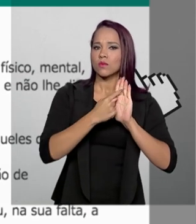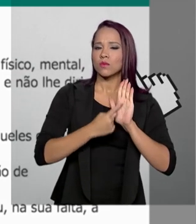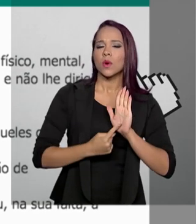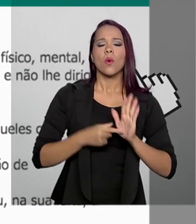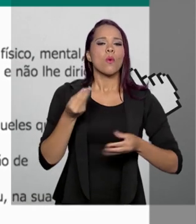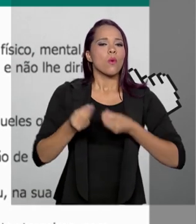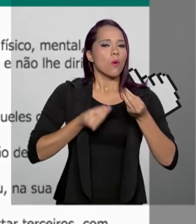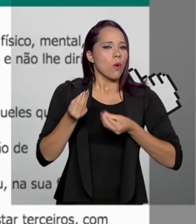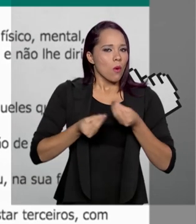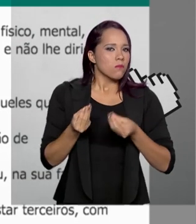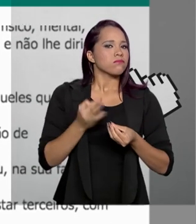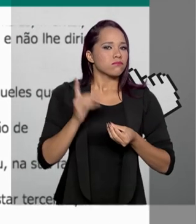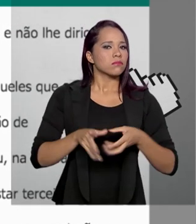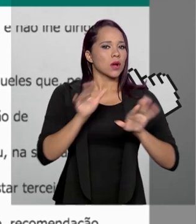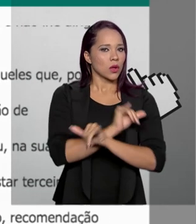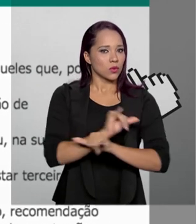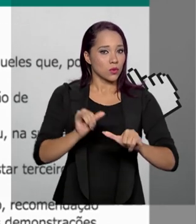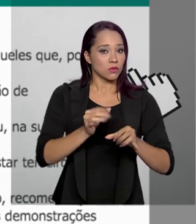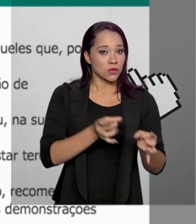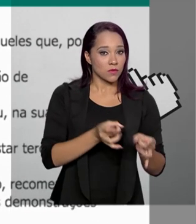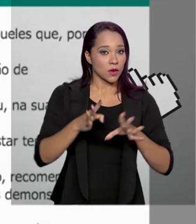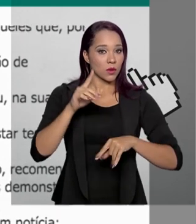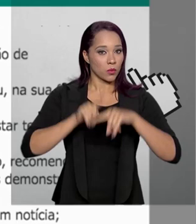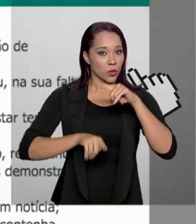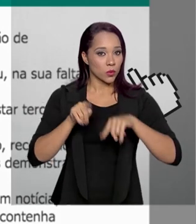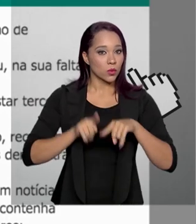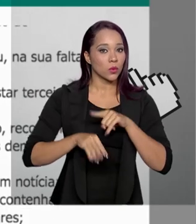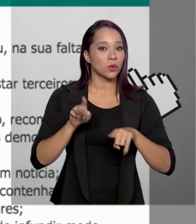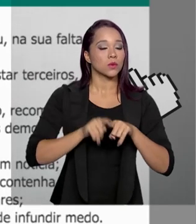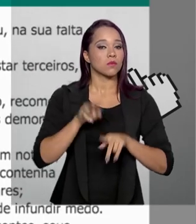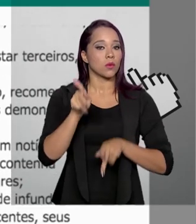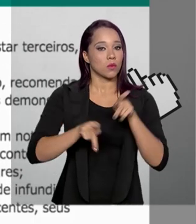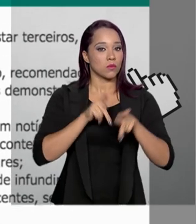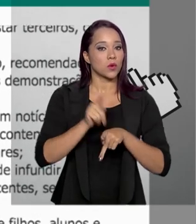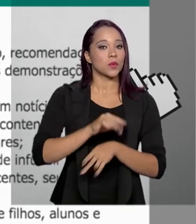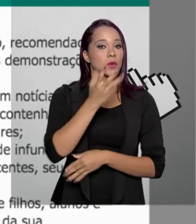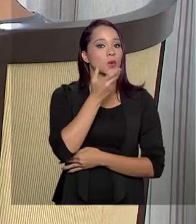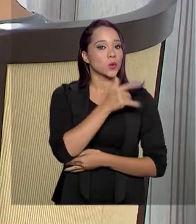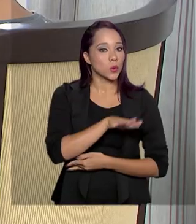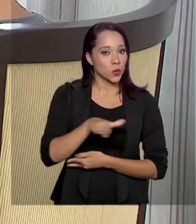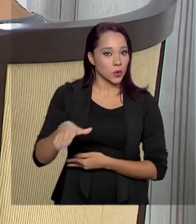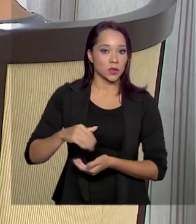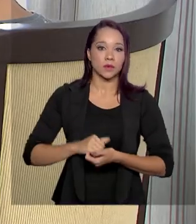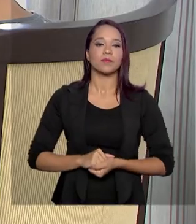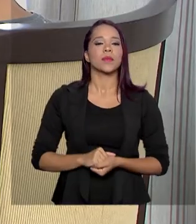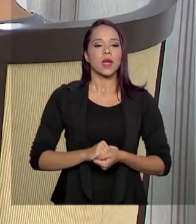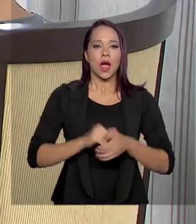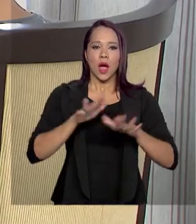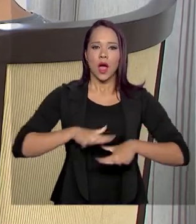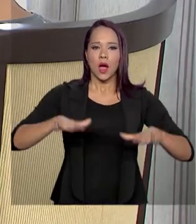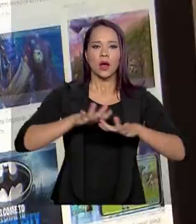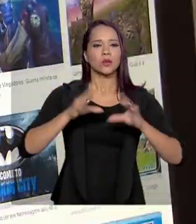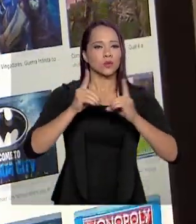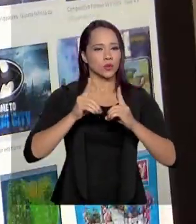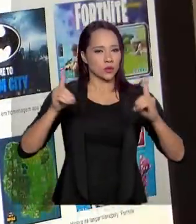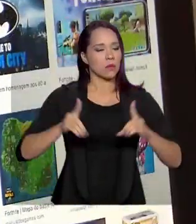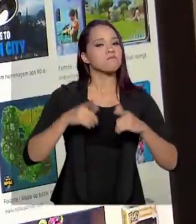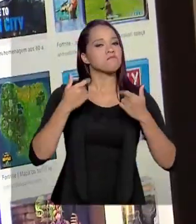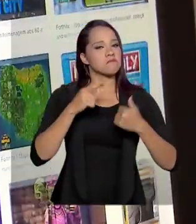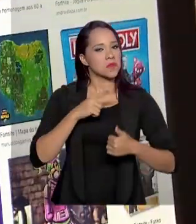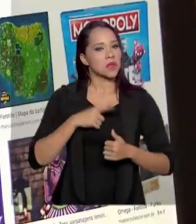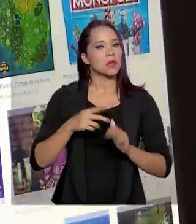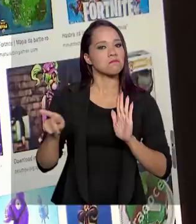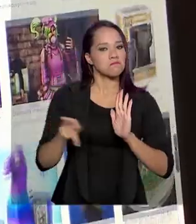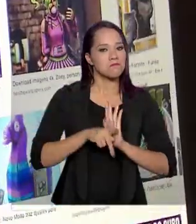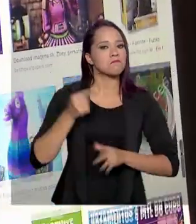como devem ser os anúncios de vendas de produtos para o público infanto-juvenil. As plataformas digitais têm suas